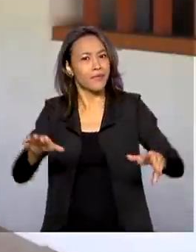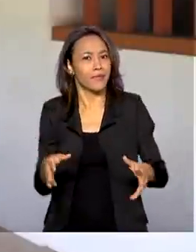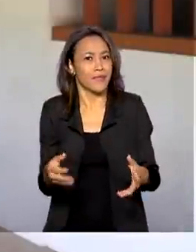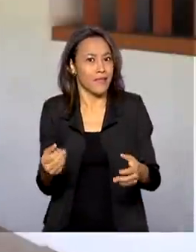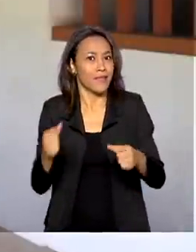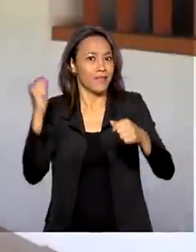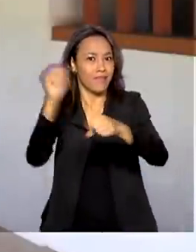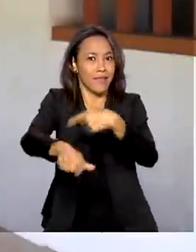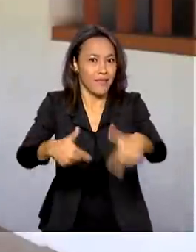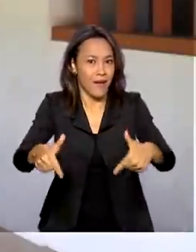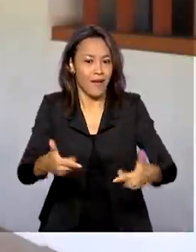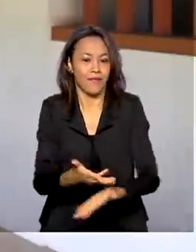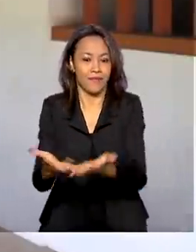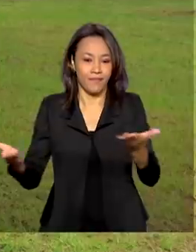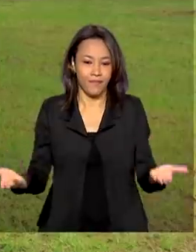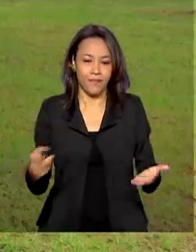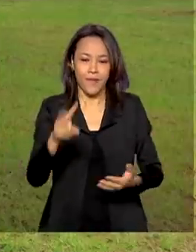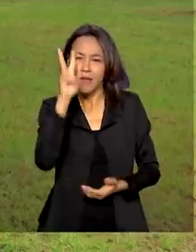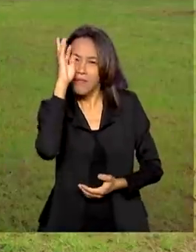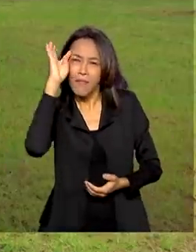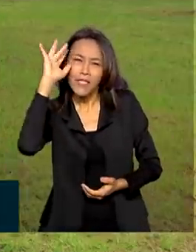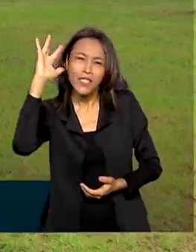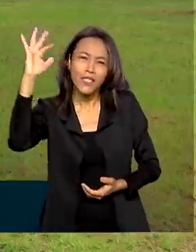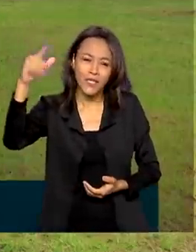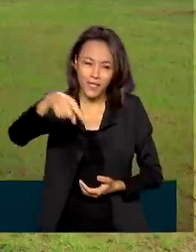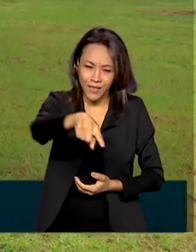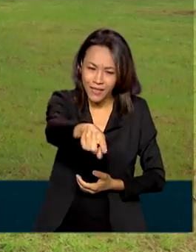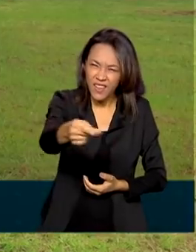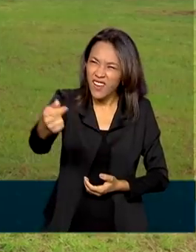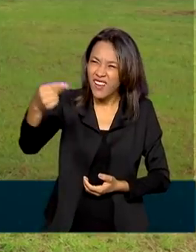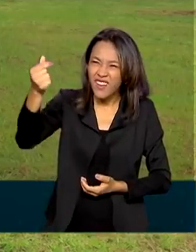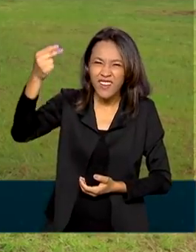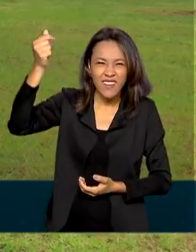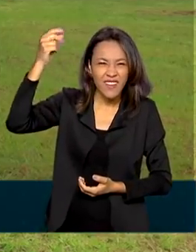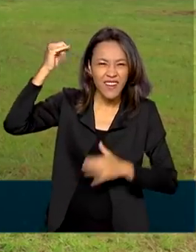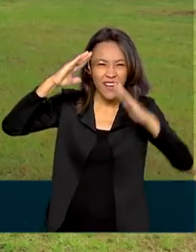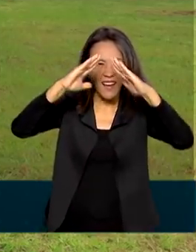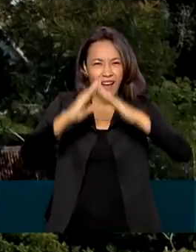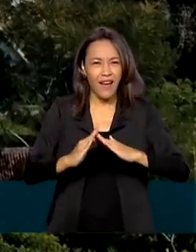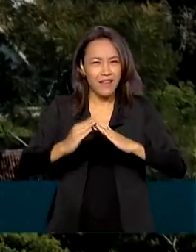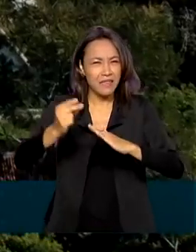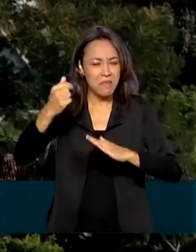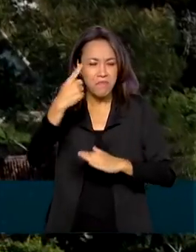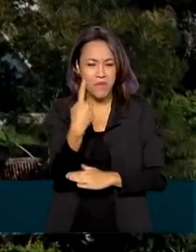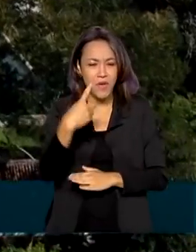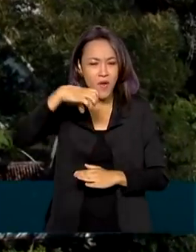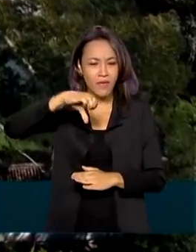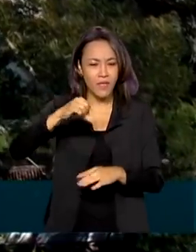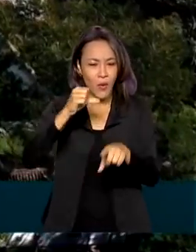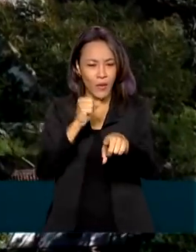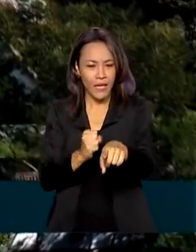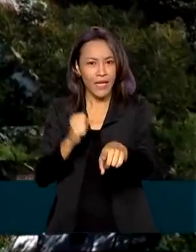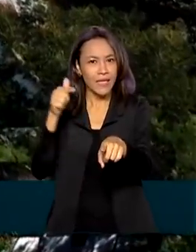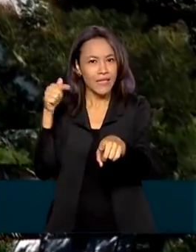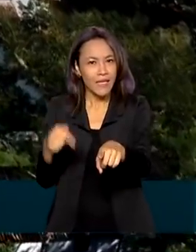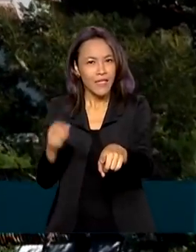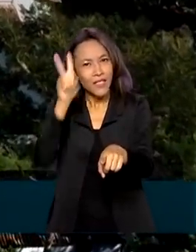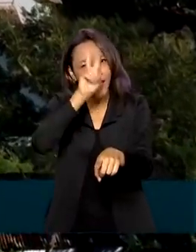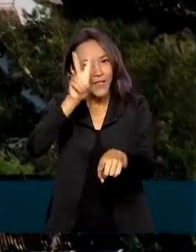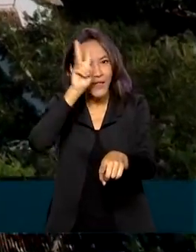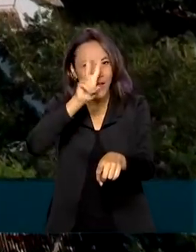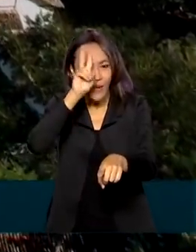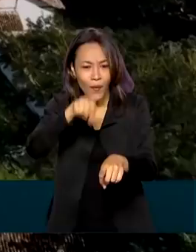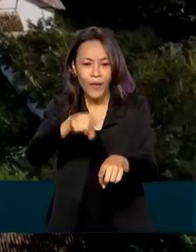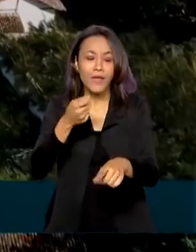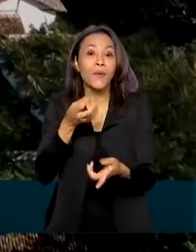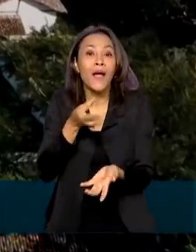Imagine caminhar por calçadas e varandas da época de 1817, num lugar que fez parte da história do